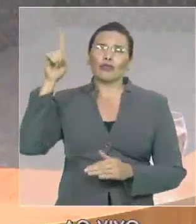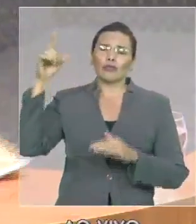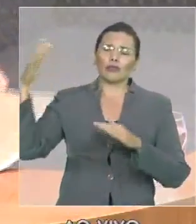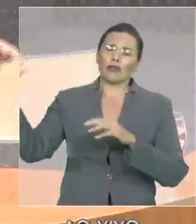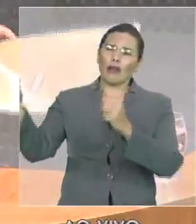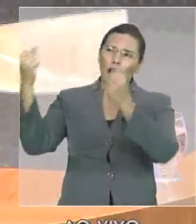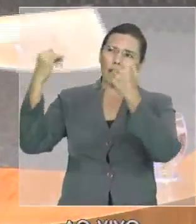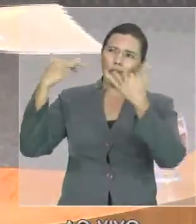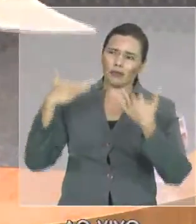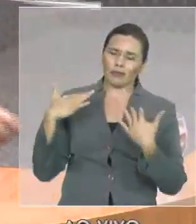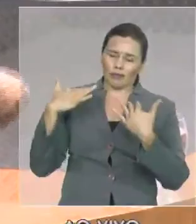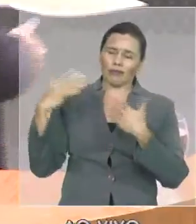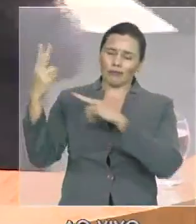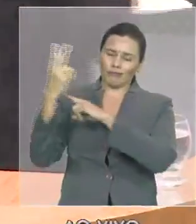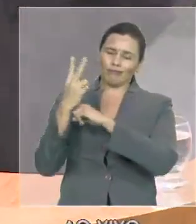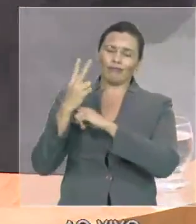obrigado